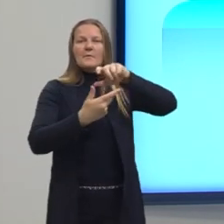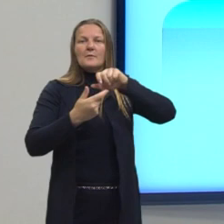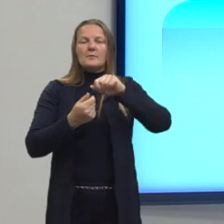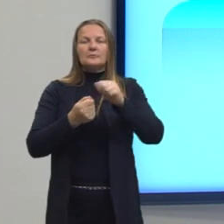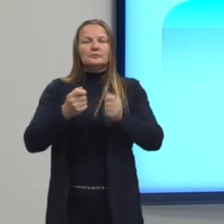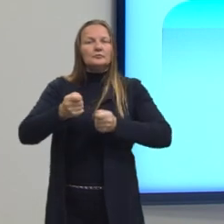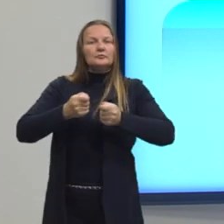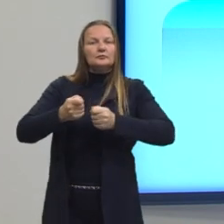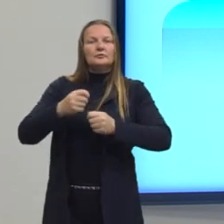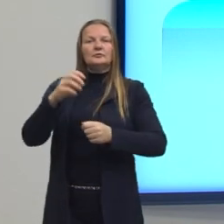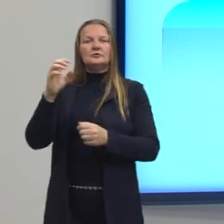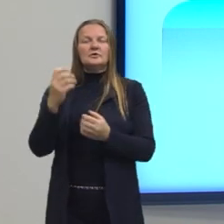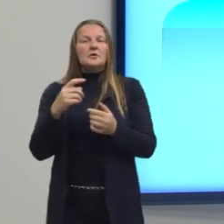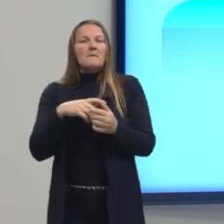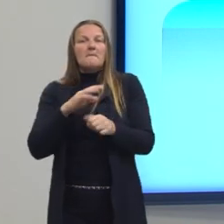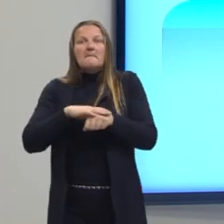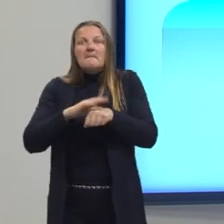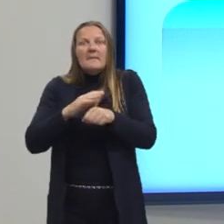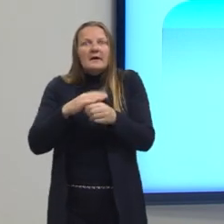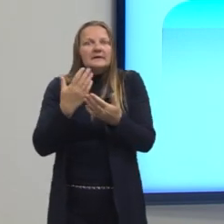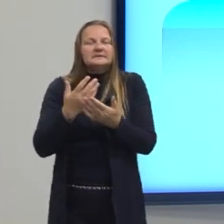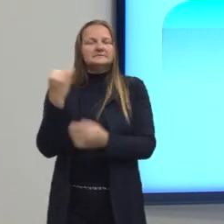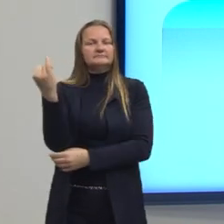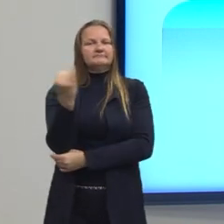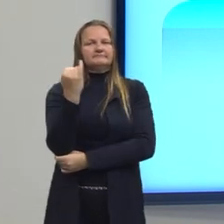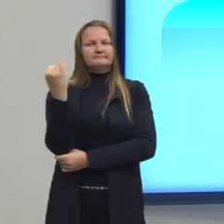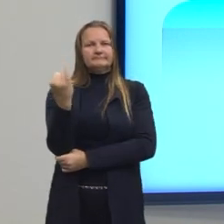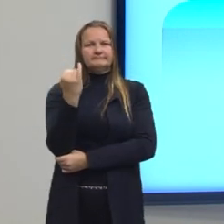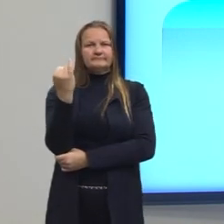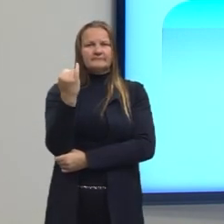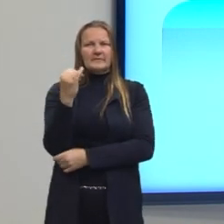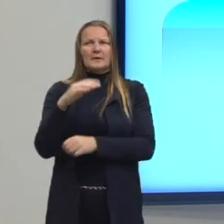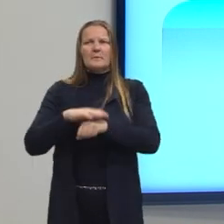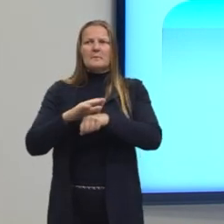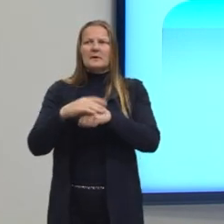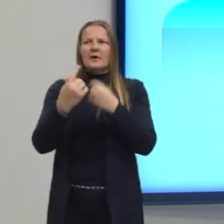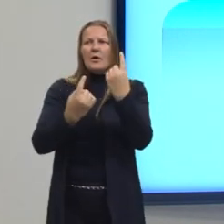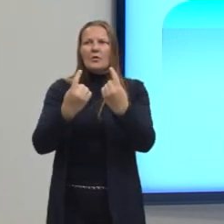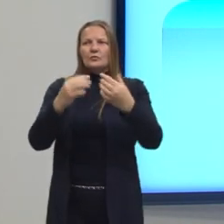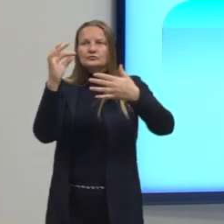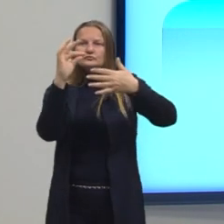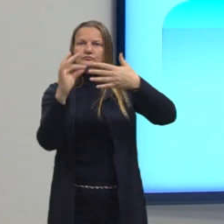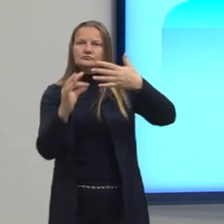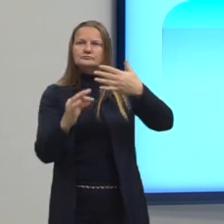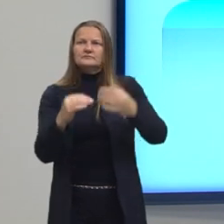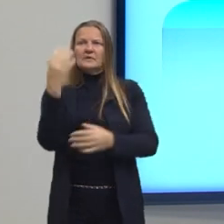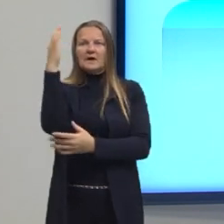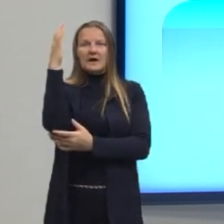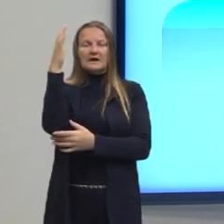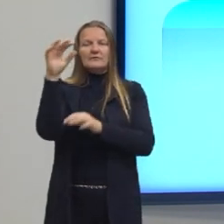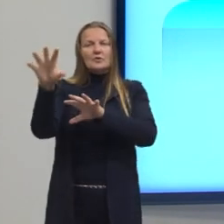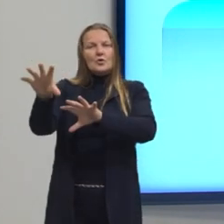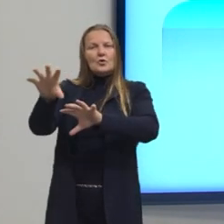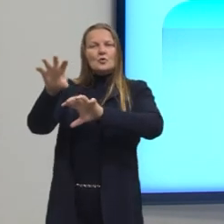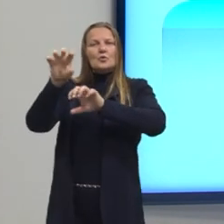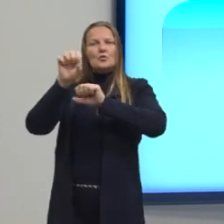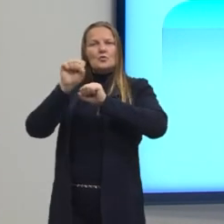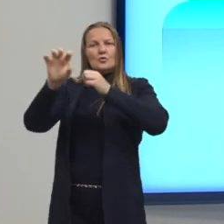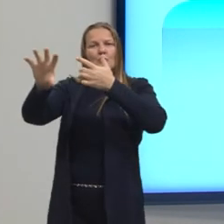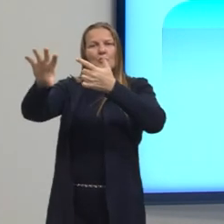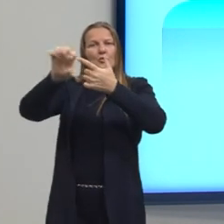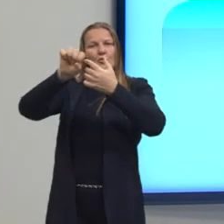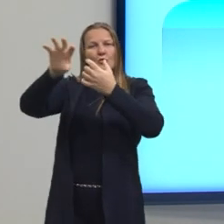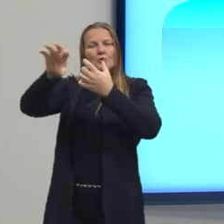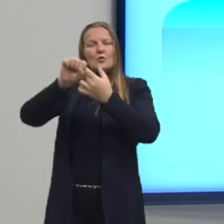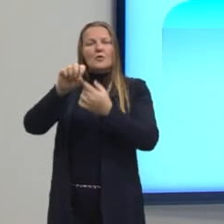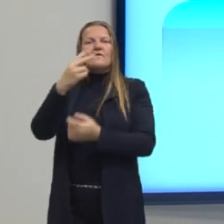gente poderia ter umas cinco aulas só falando sobre isso. Mas algumas delas, né? Então, uma árvore pode absorver até 20